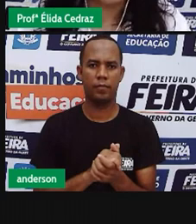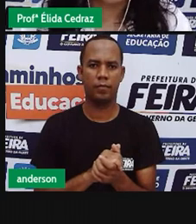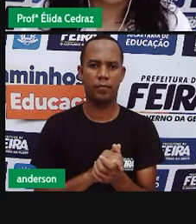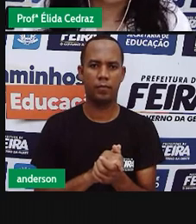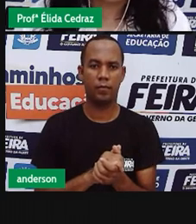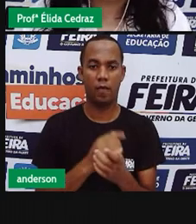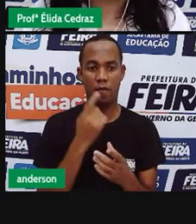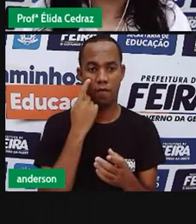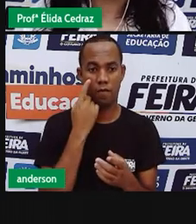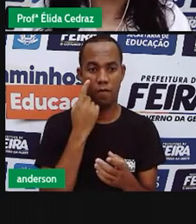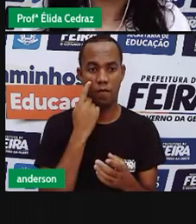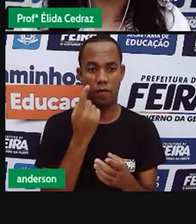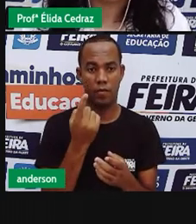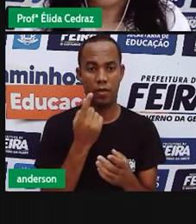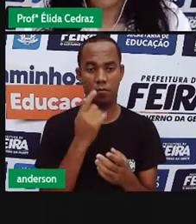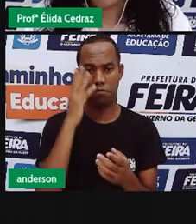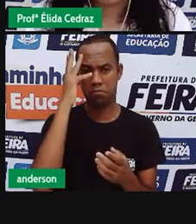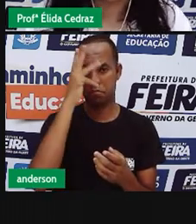Olha só que lindo.